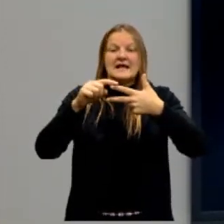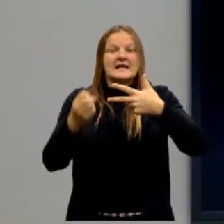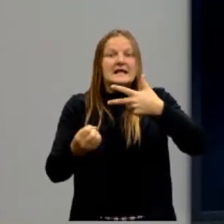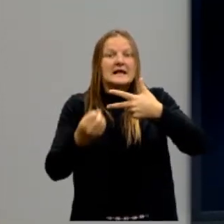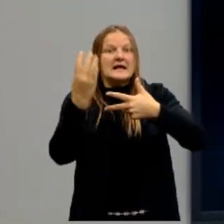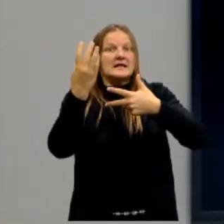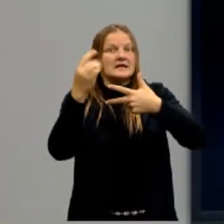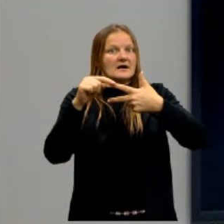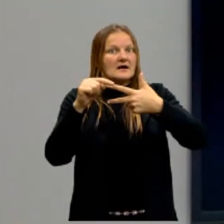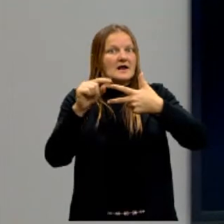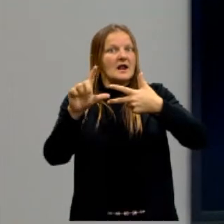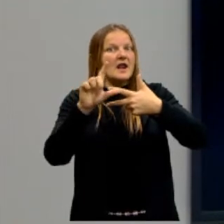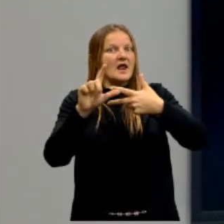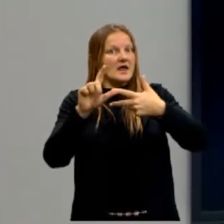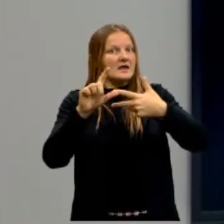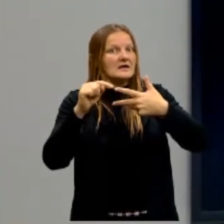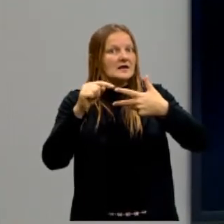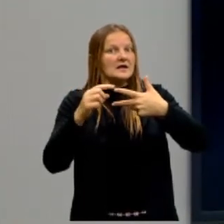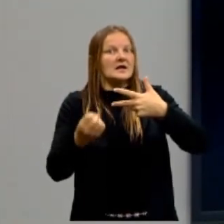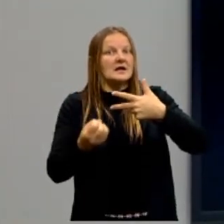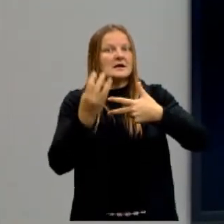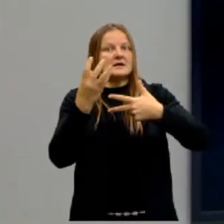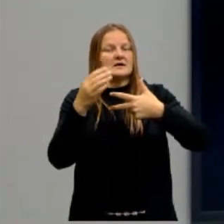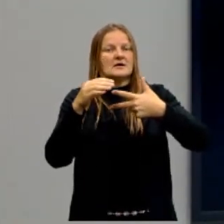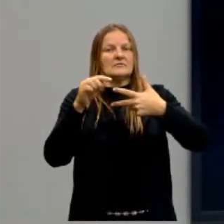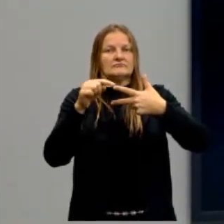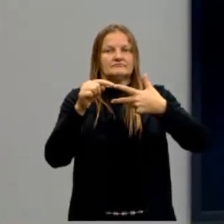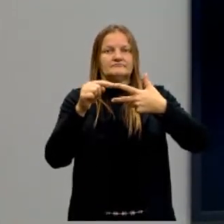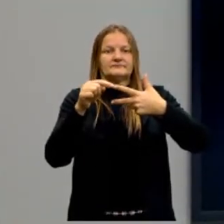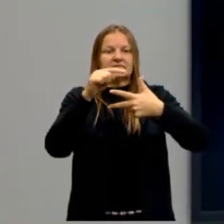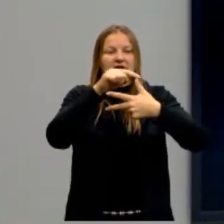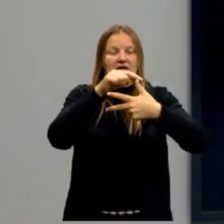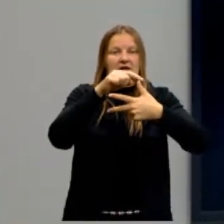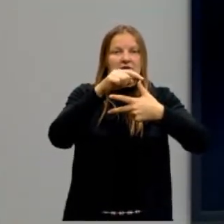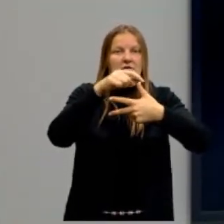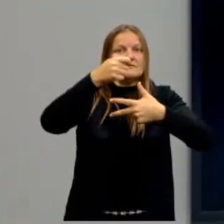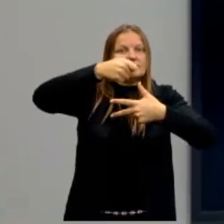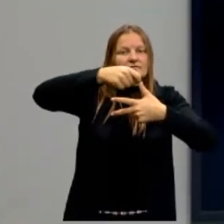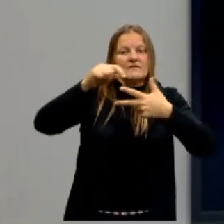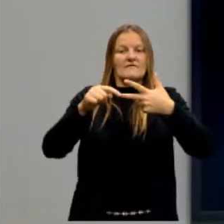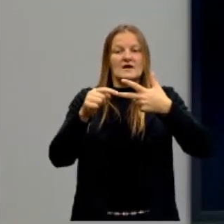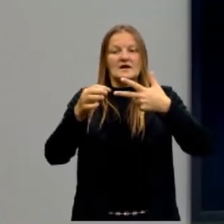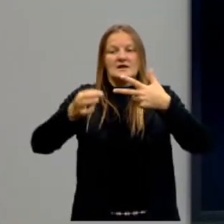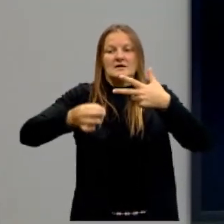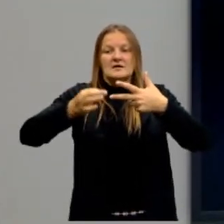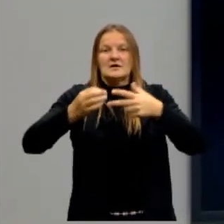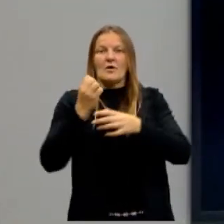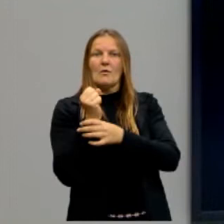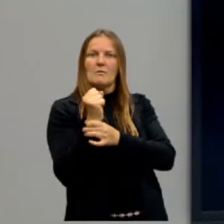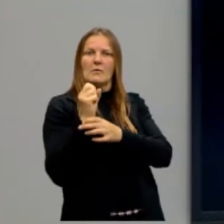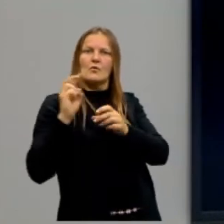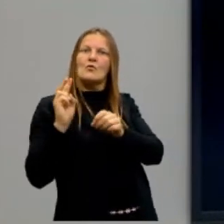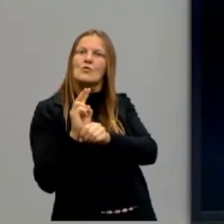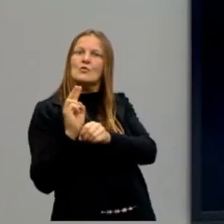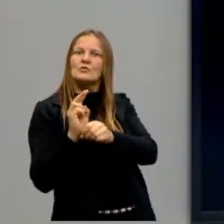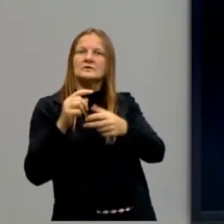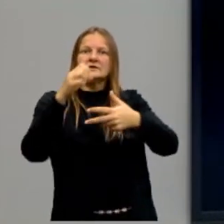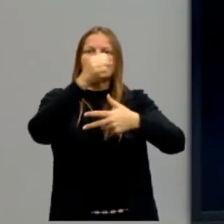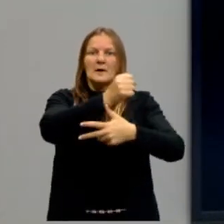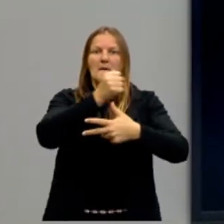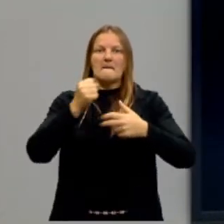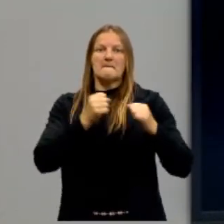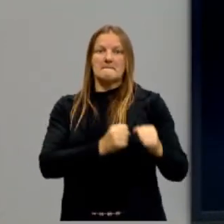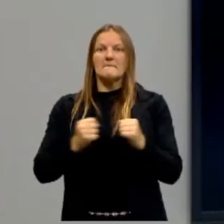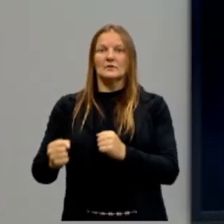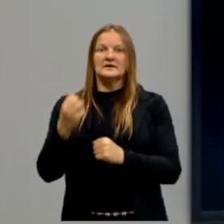cria. As leis que o Legislativo cria, o Judiciário as protege. Então, se alguém